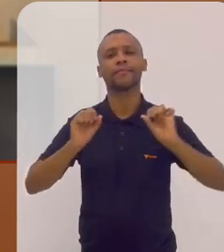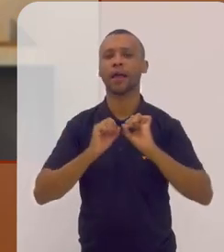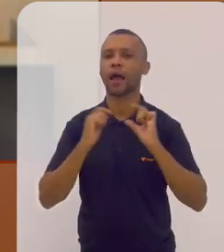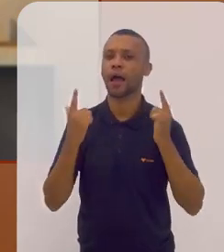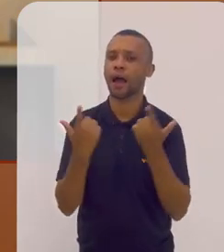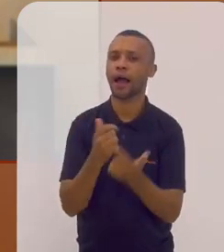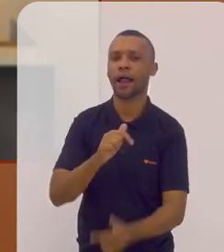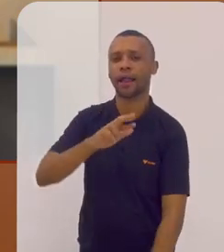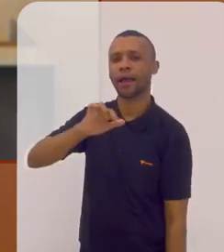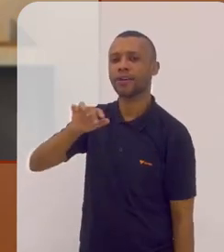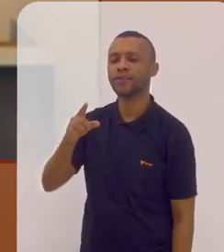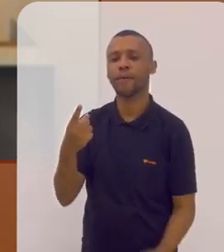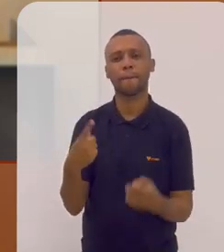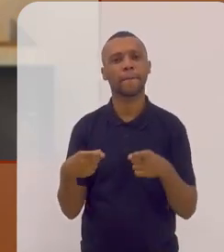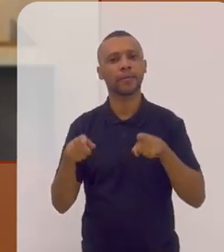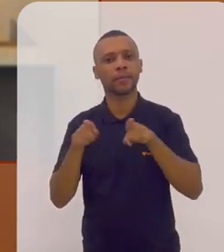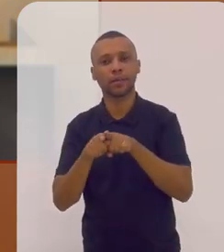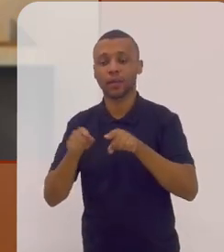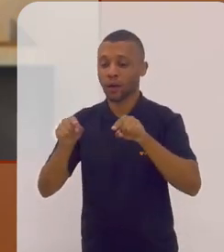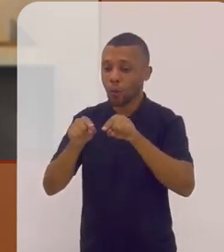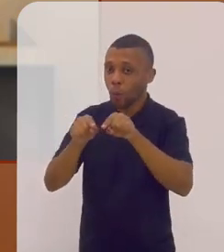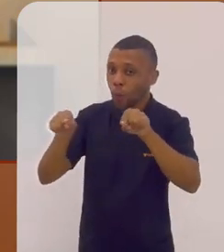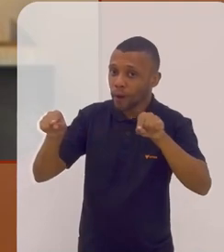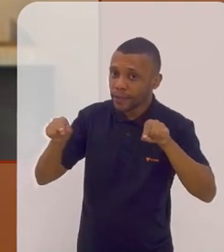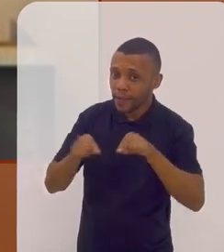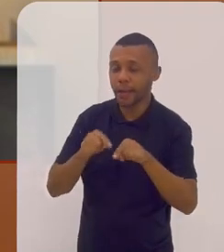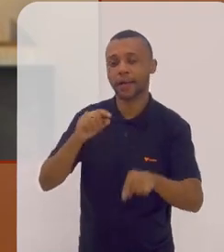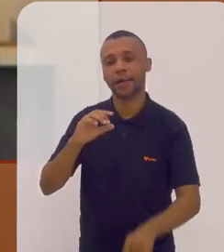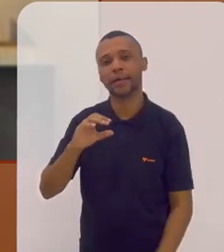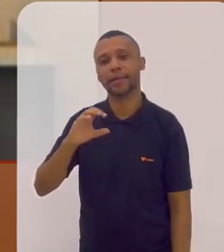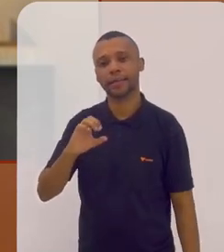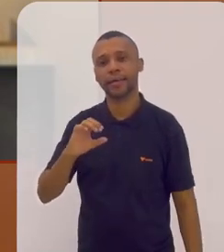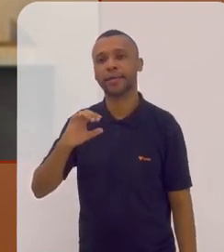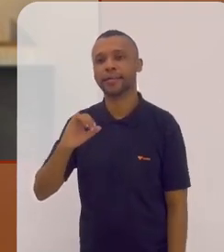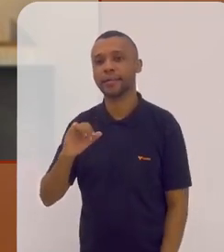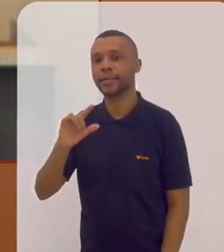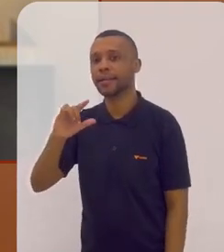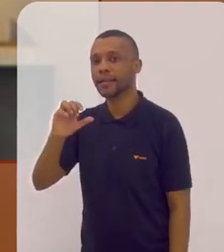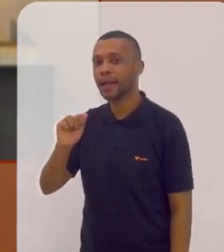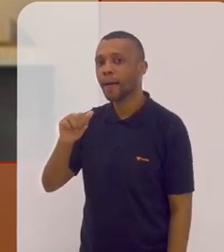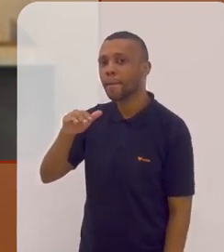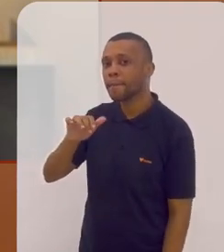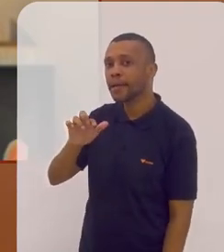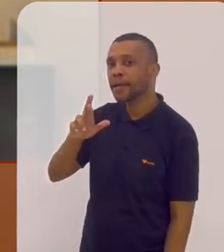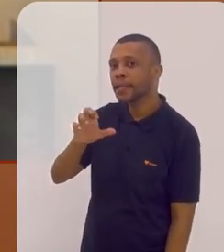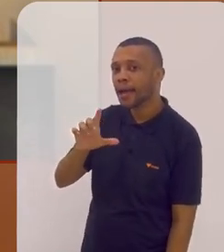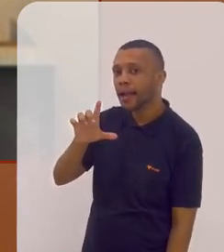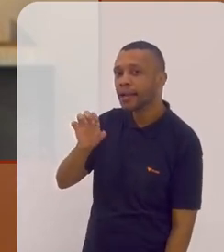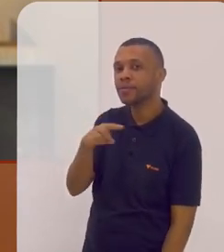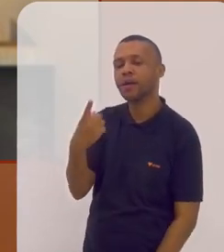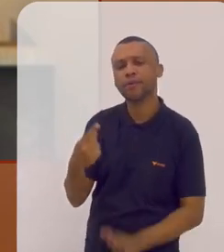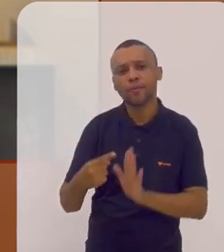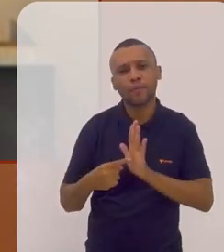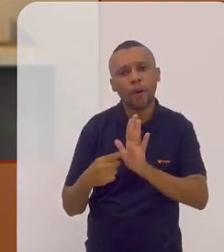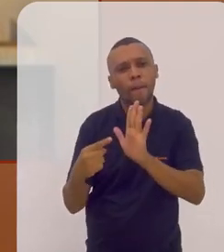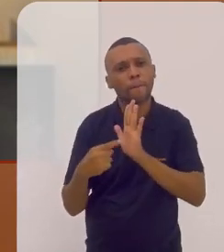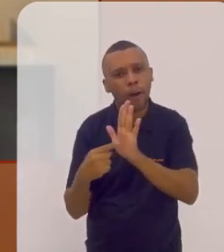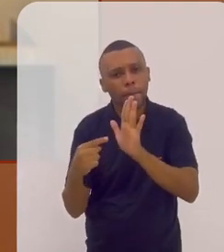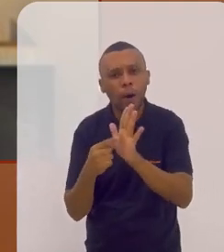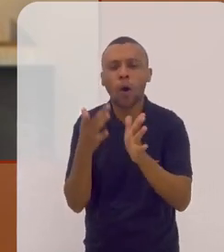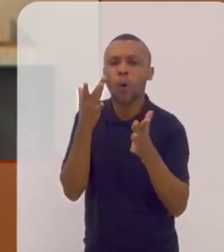TV Alerj que é uma parceria com a Sala Cecília Meirelles a gente já vem divulgando